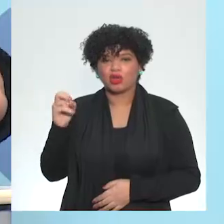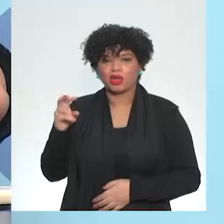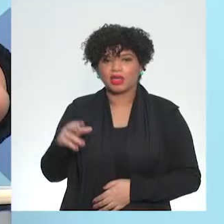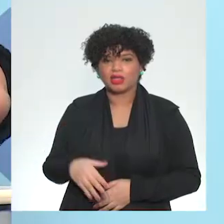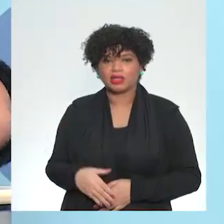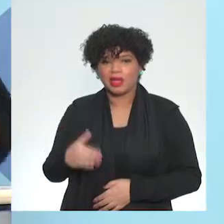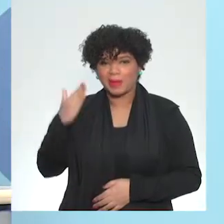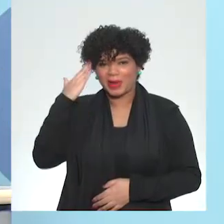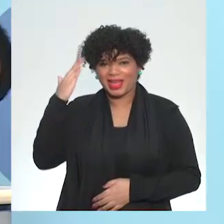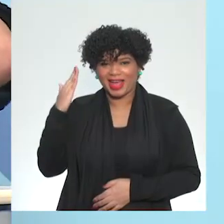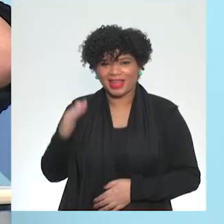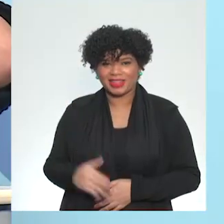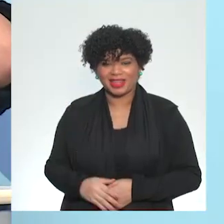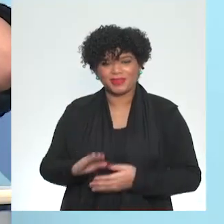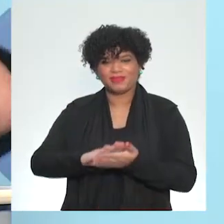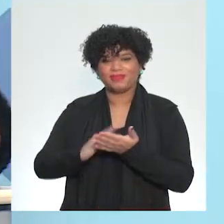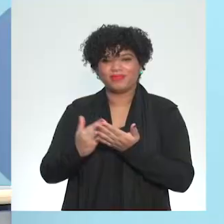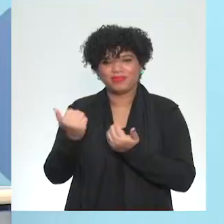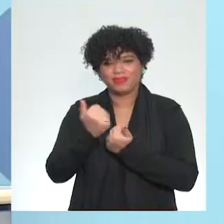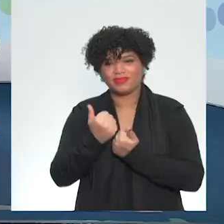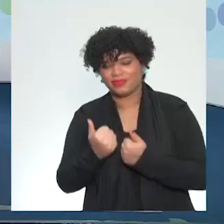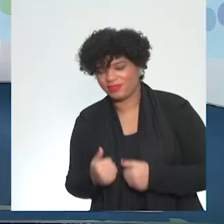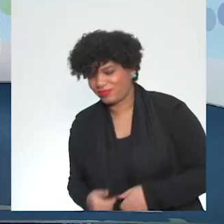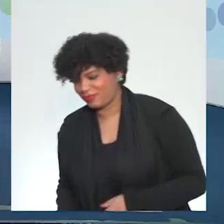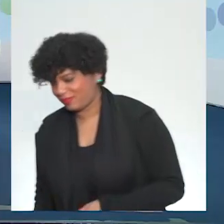Ai, obrigada. Tá bom. Obrigada.